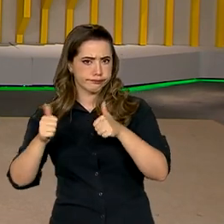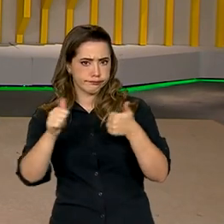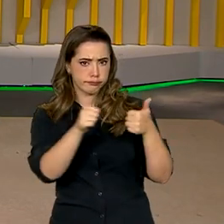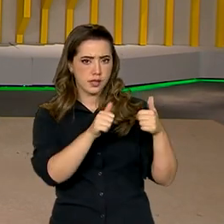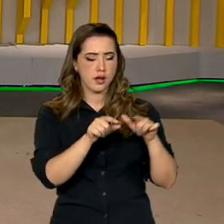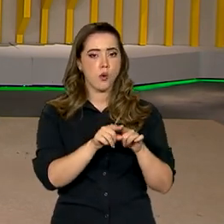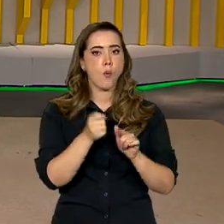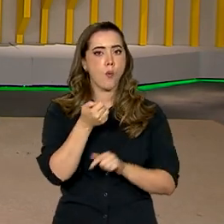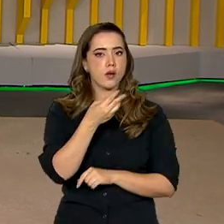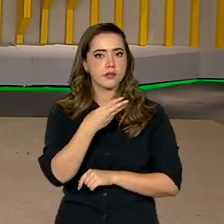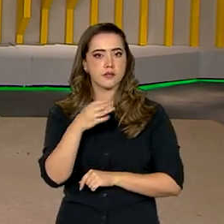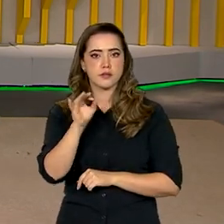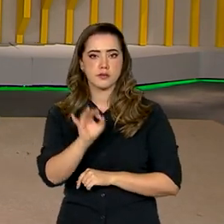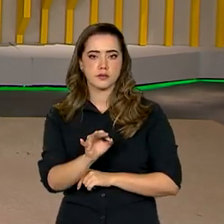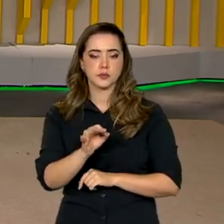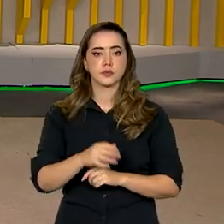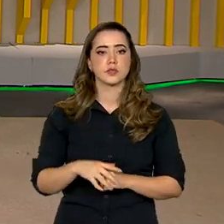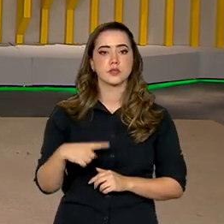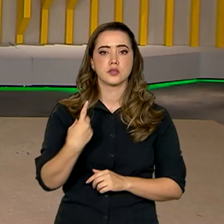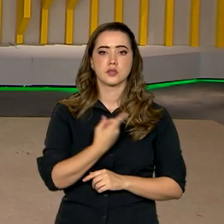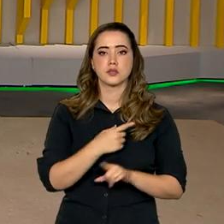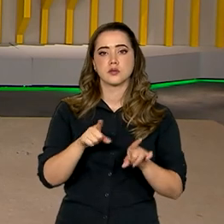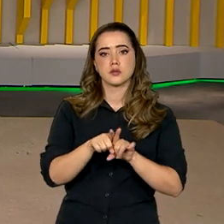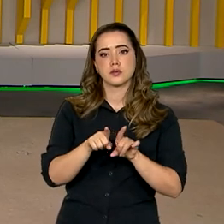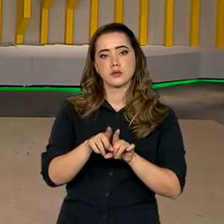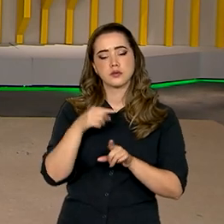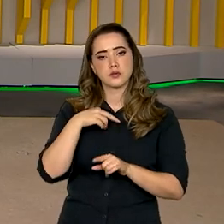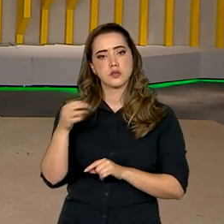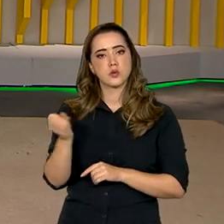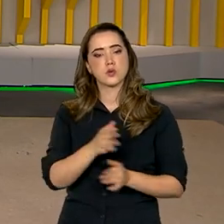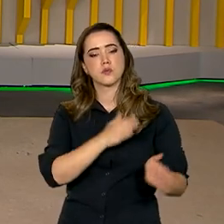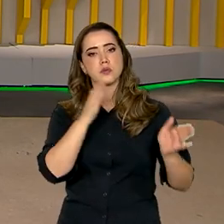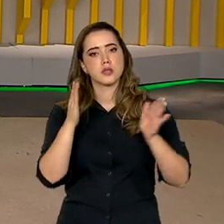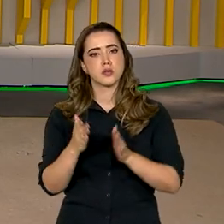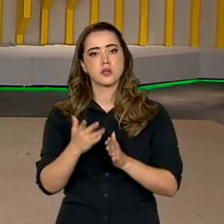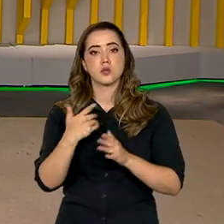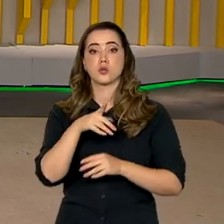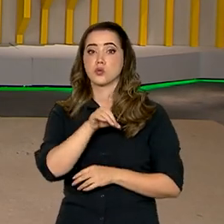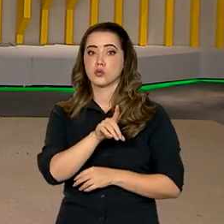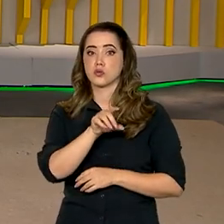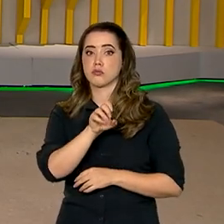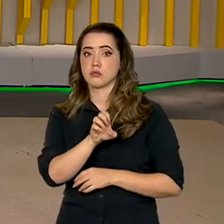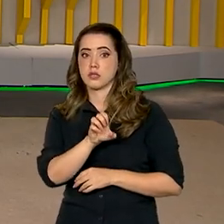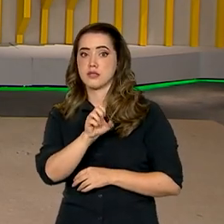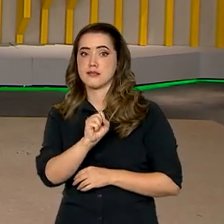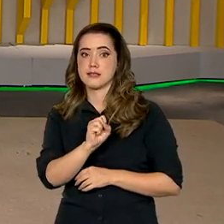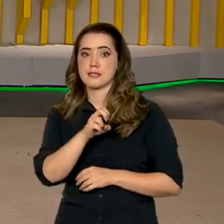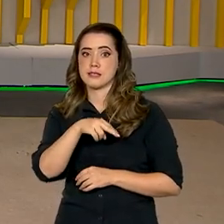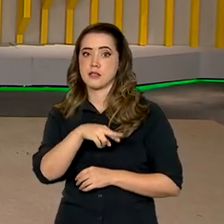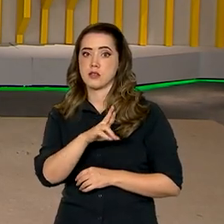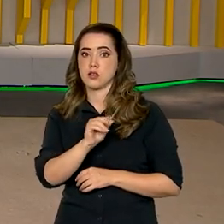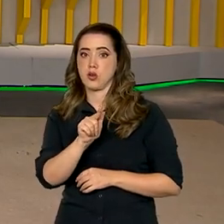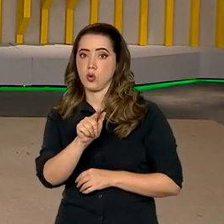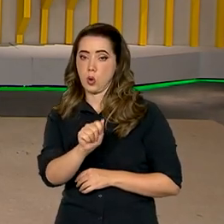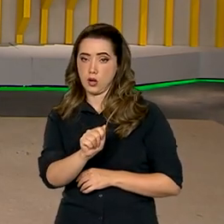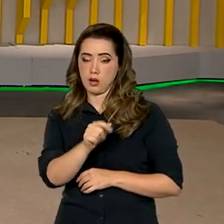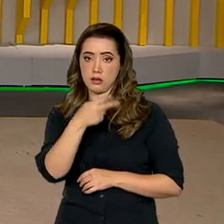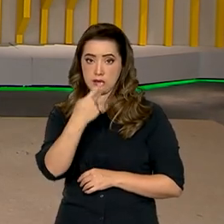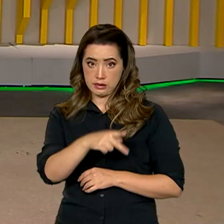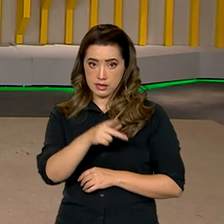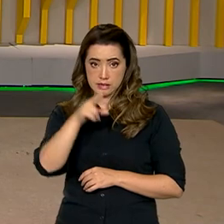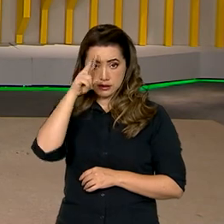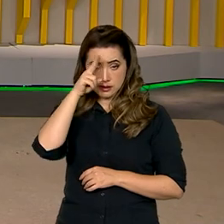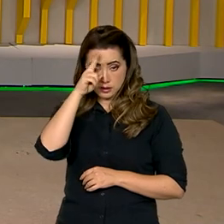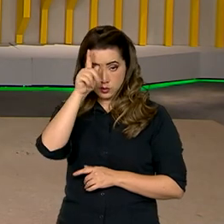quase 3%. E nós também temos a nova fase do Desenrola, que a partir dessa segunda-feira passou a